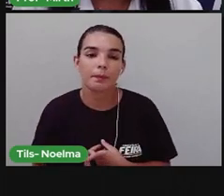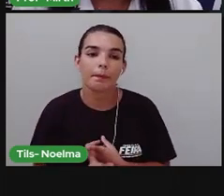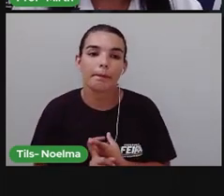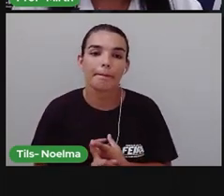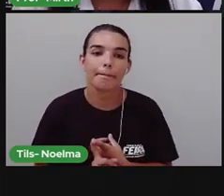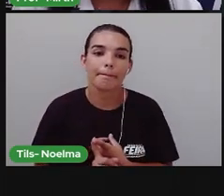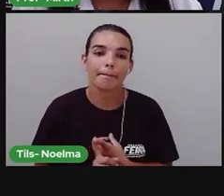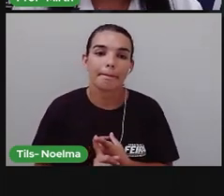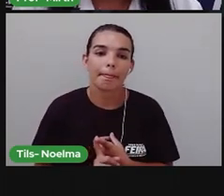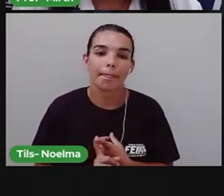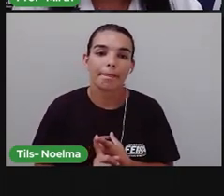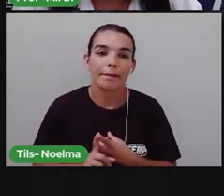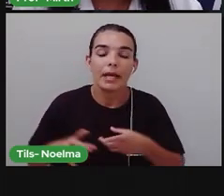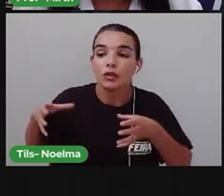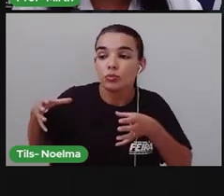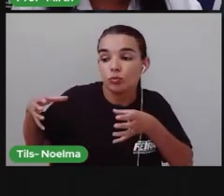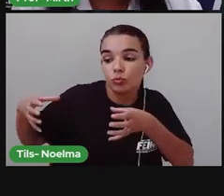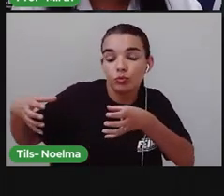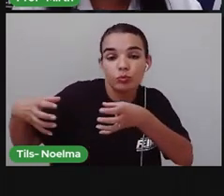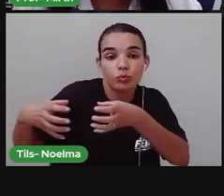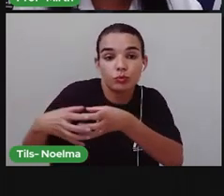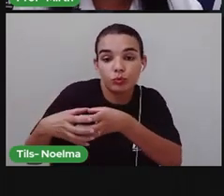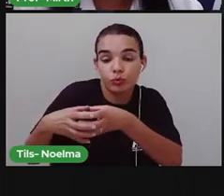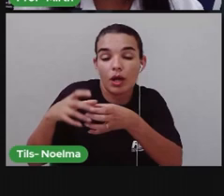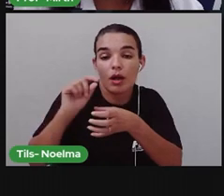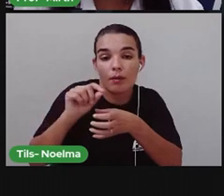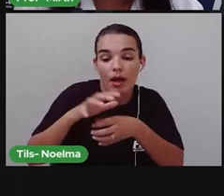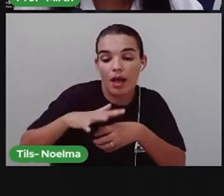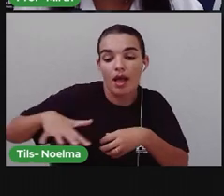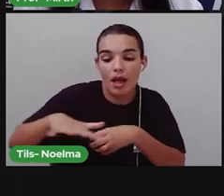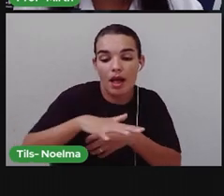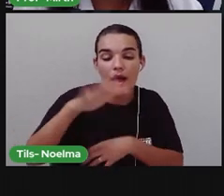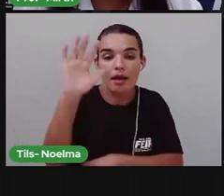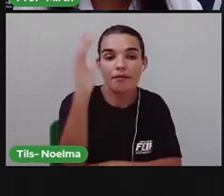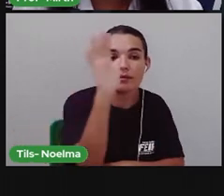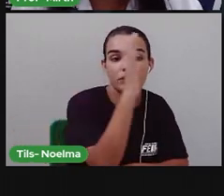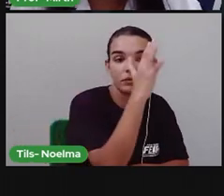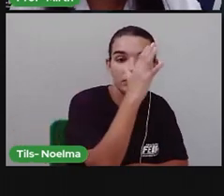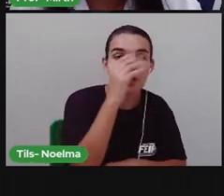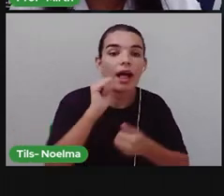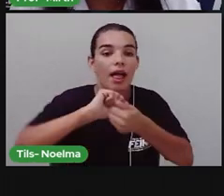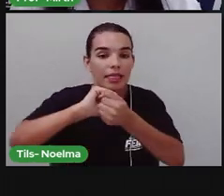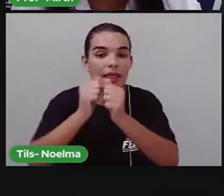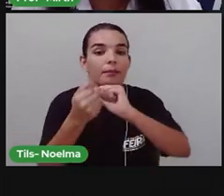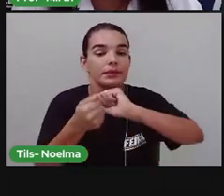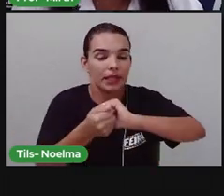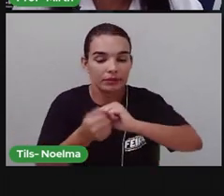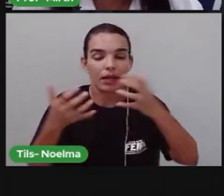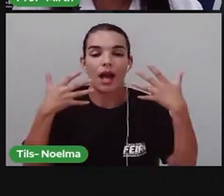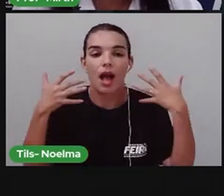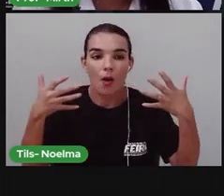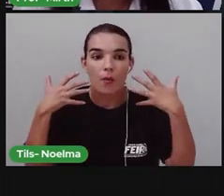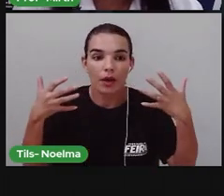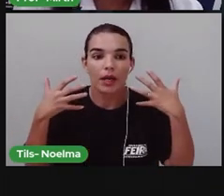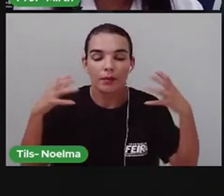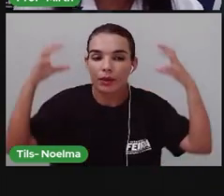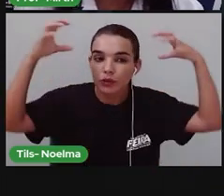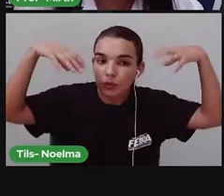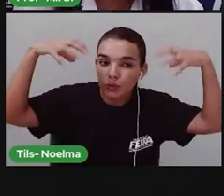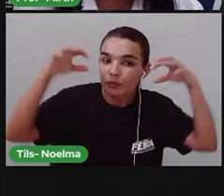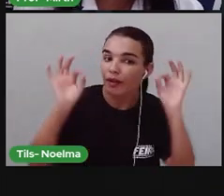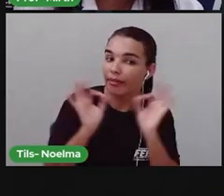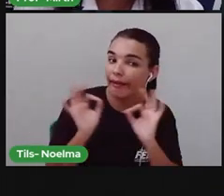A formação Da vegetação Ela é adaptada Ao clima semiárido Ao clima seco, né? Justamente porque